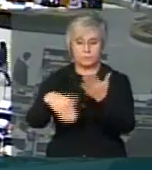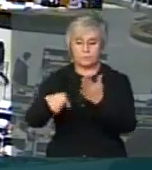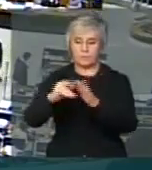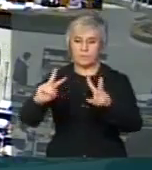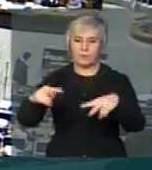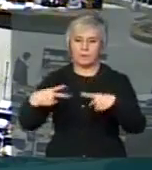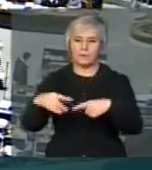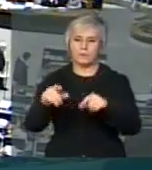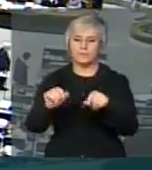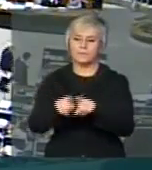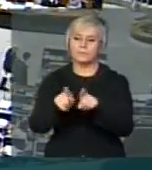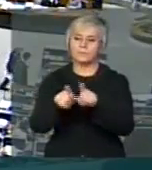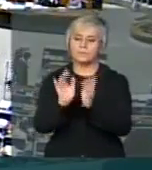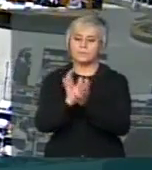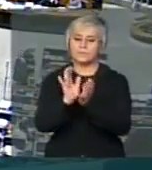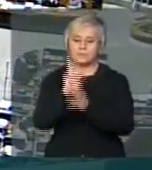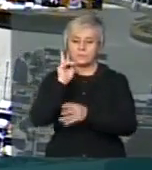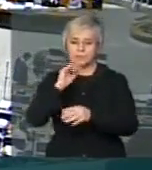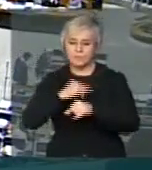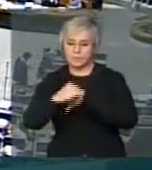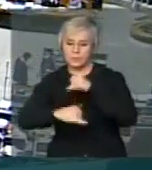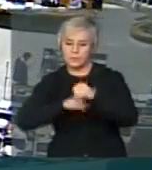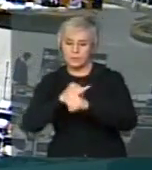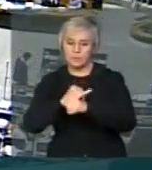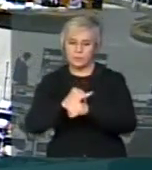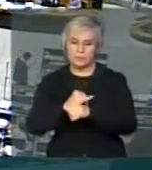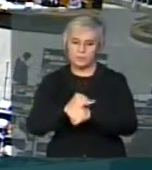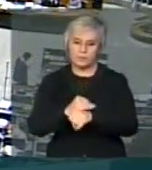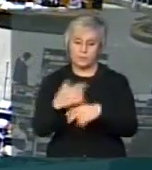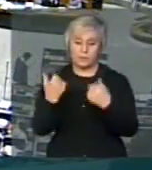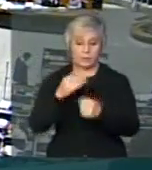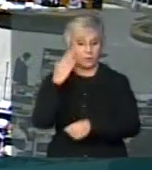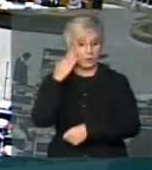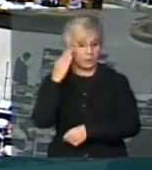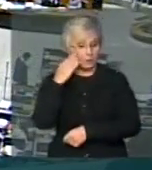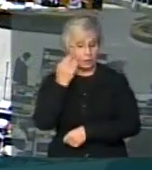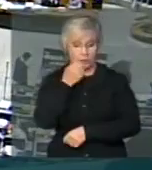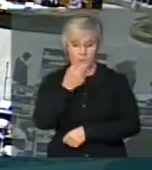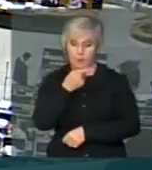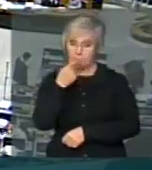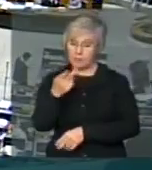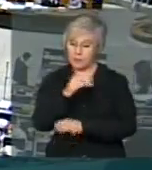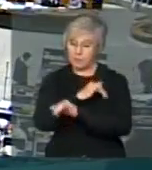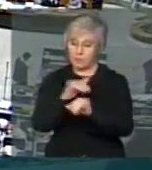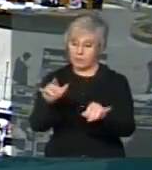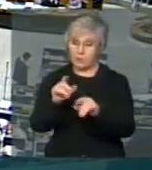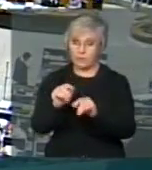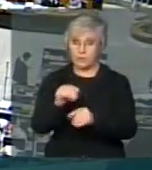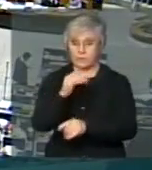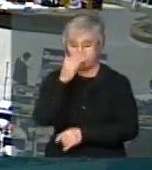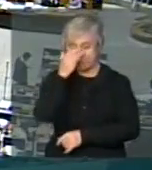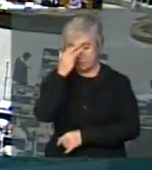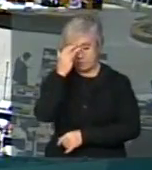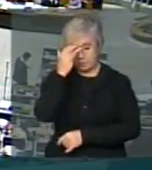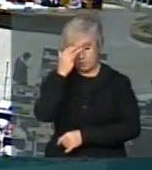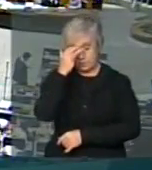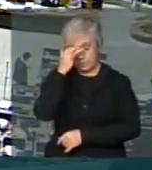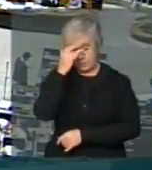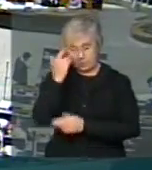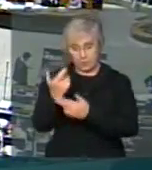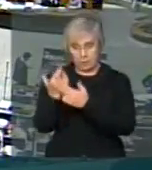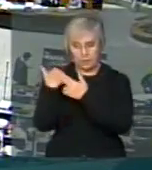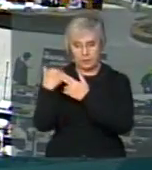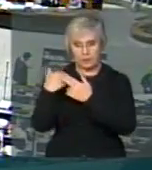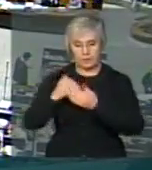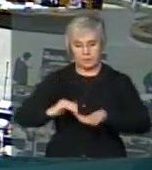e também internautas, obviamente eles devem saber, mas é bom a gente comentar isso para que fique bem claro que o papel do Congresso